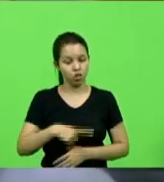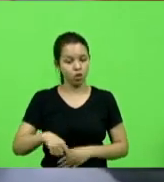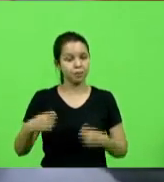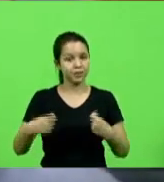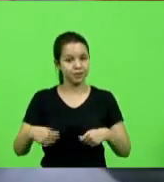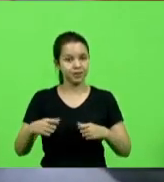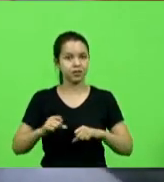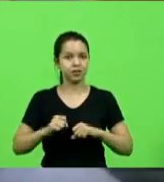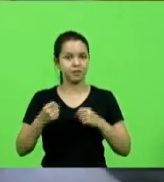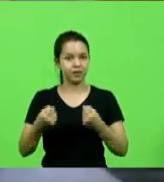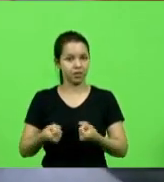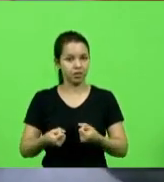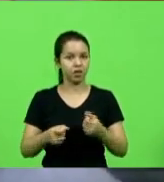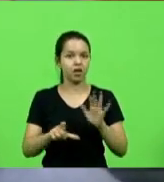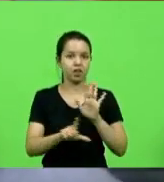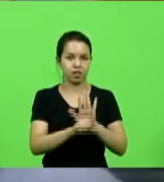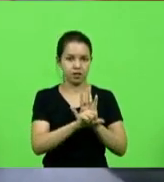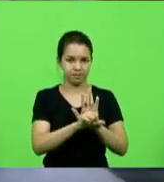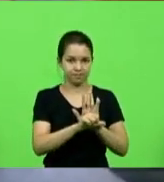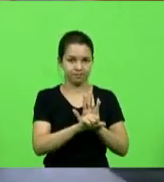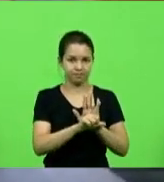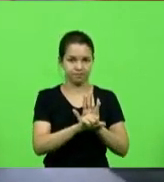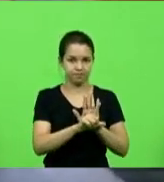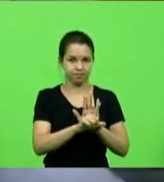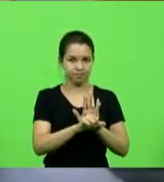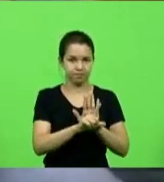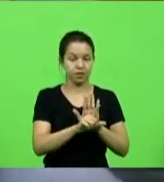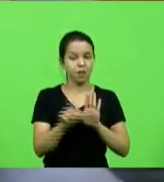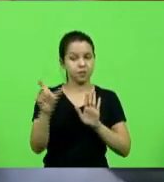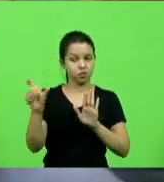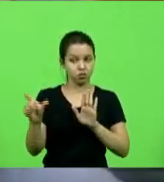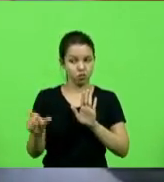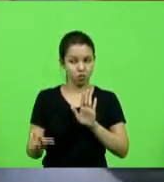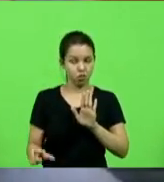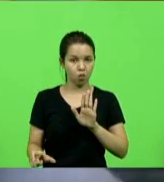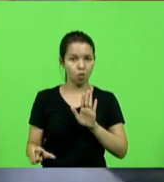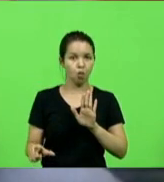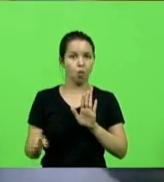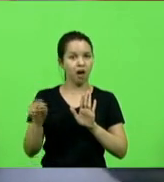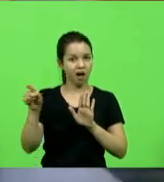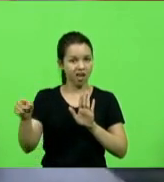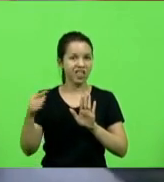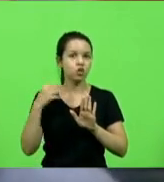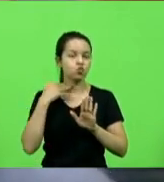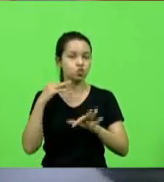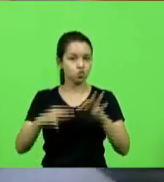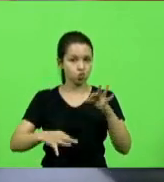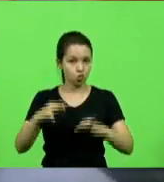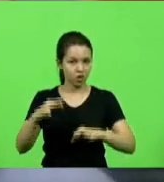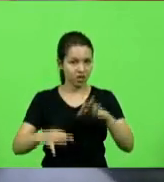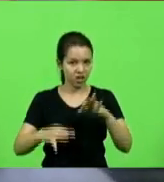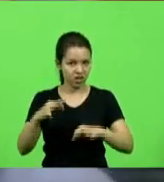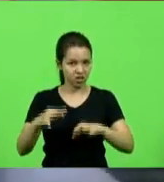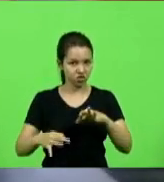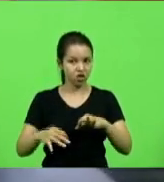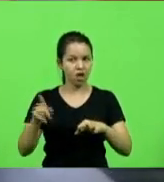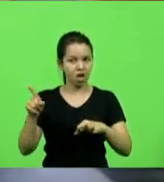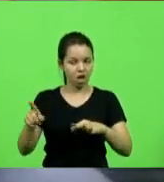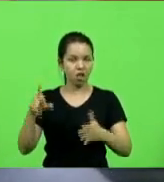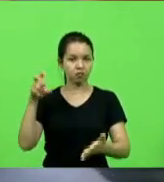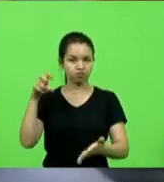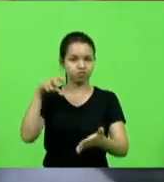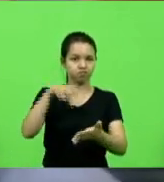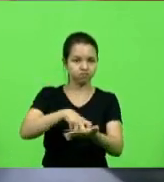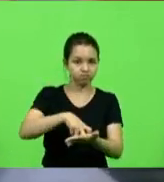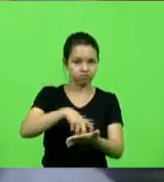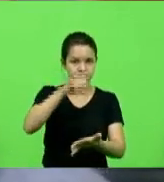Um juiz, quando aplica alguma sentença, ele tem